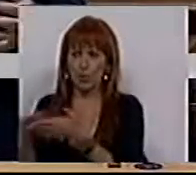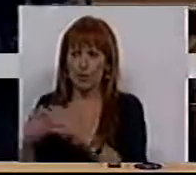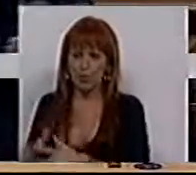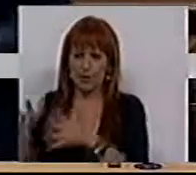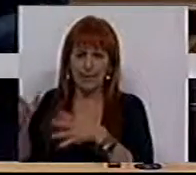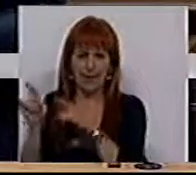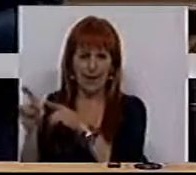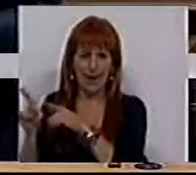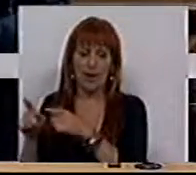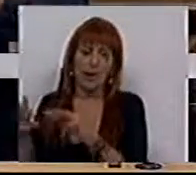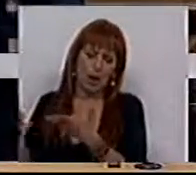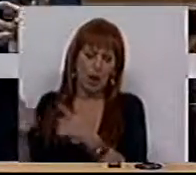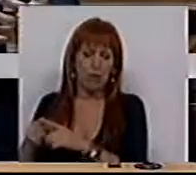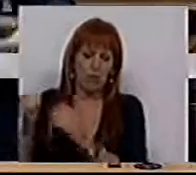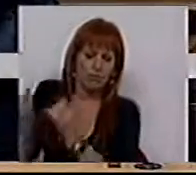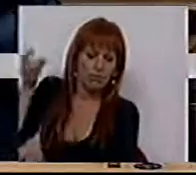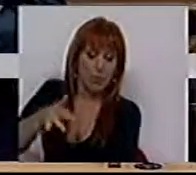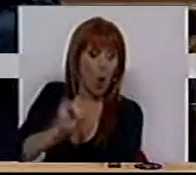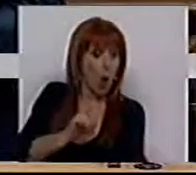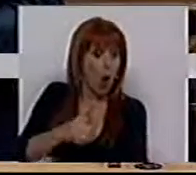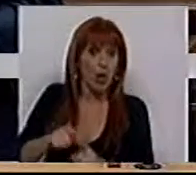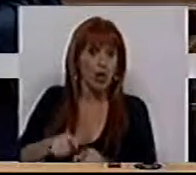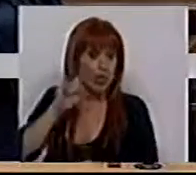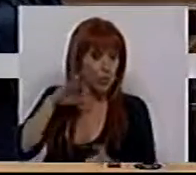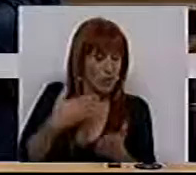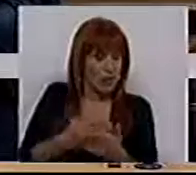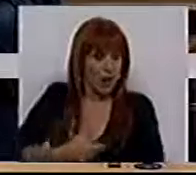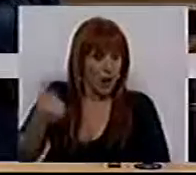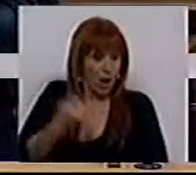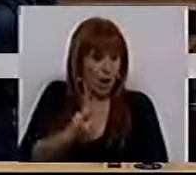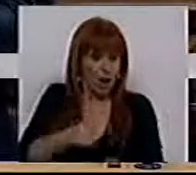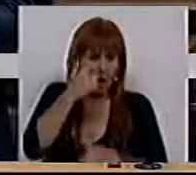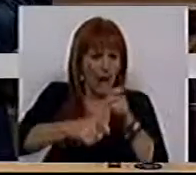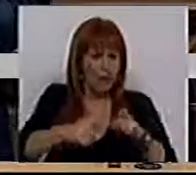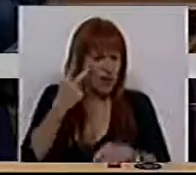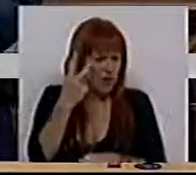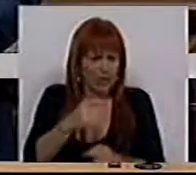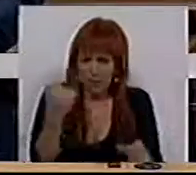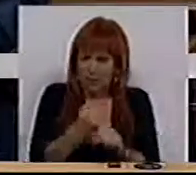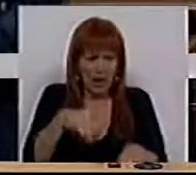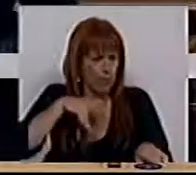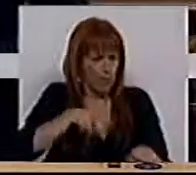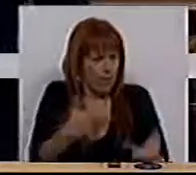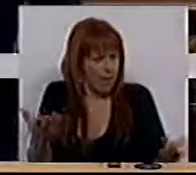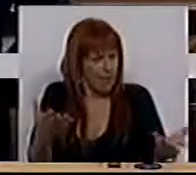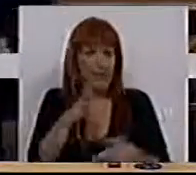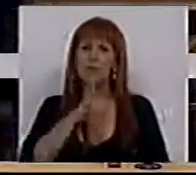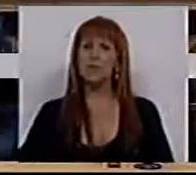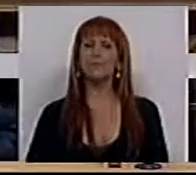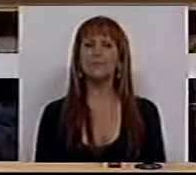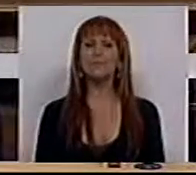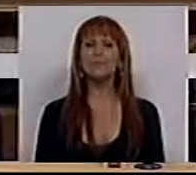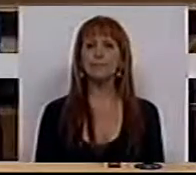económicos, em cima daquela que era a proteção, que era devida às pessoas que vivem e trabalham neste país. Disse.